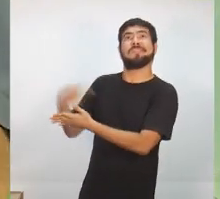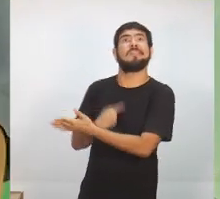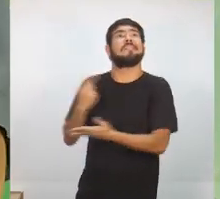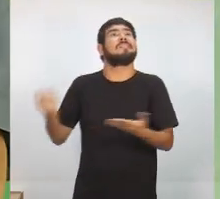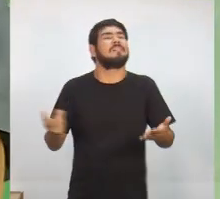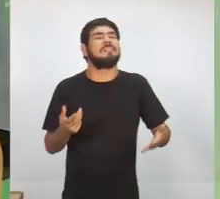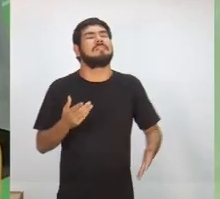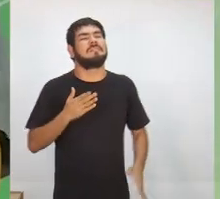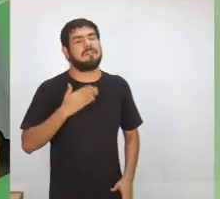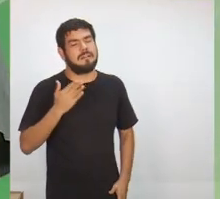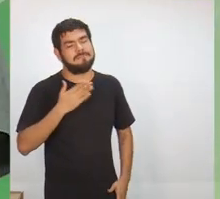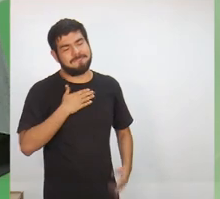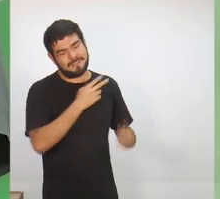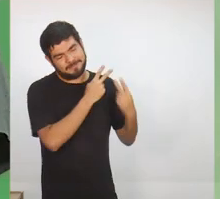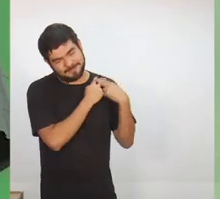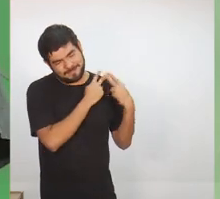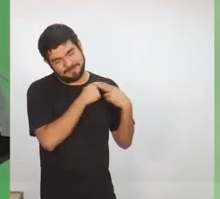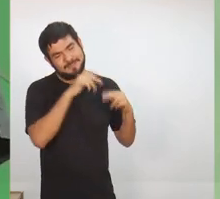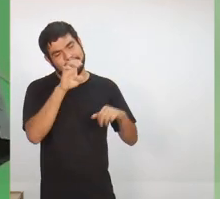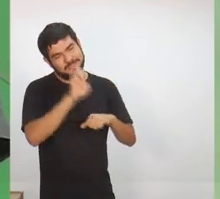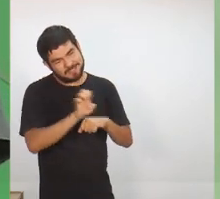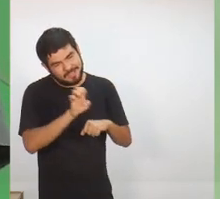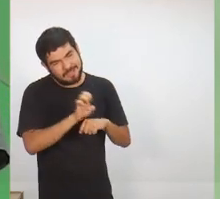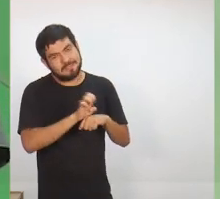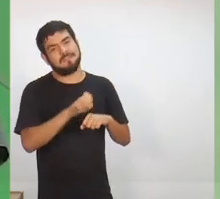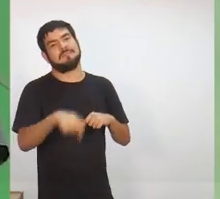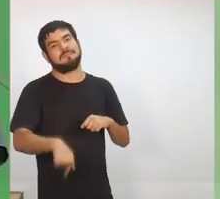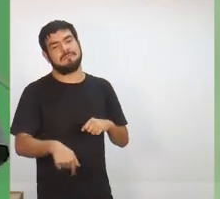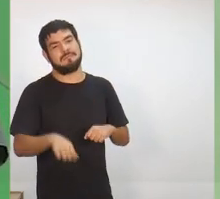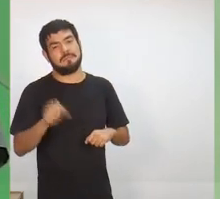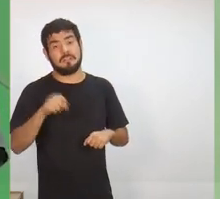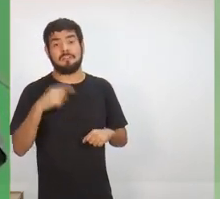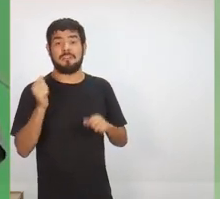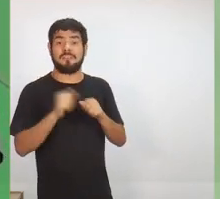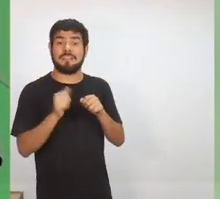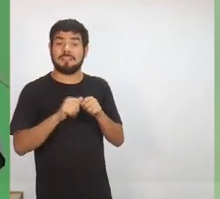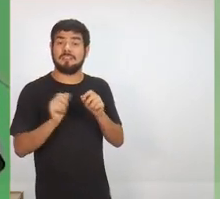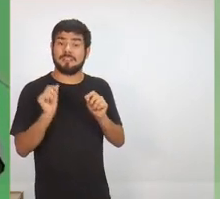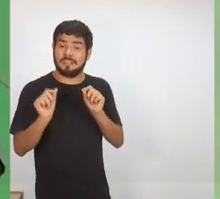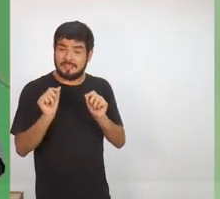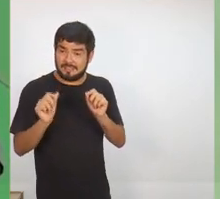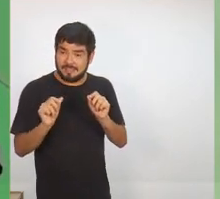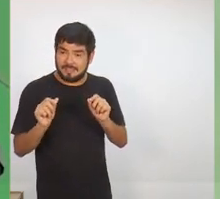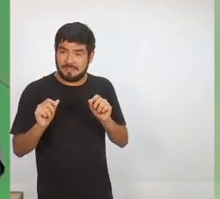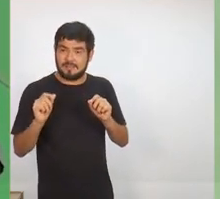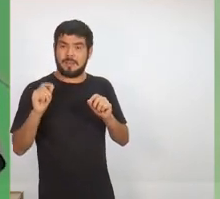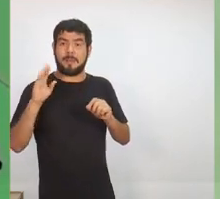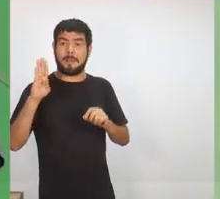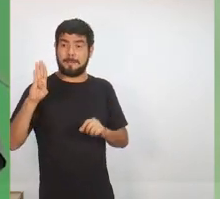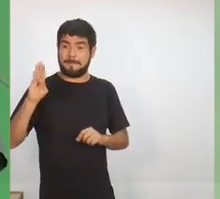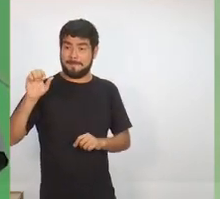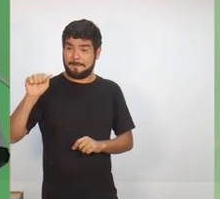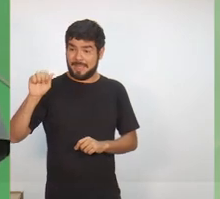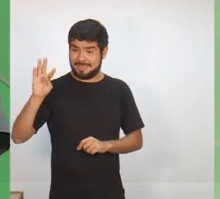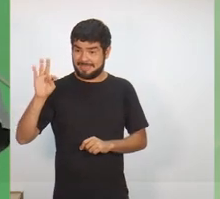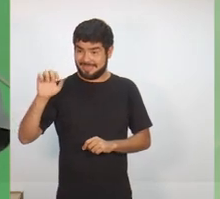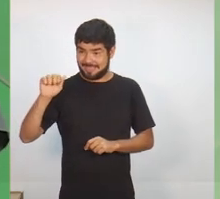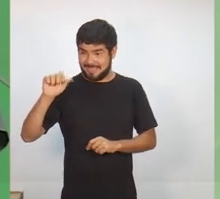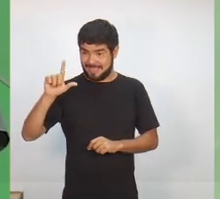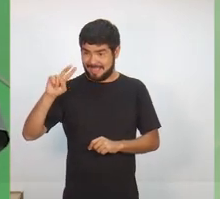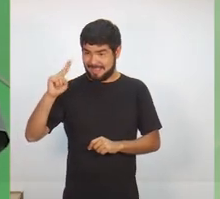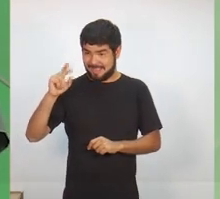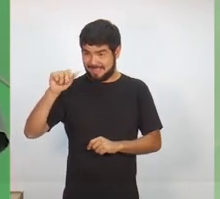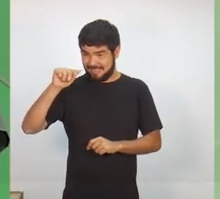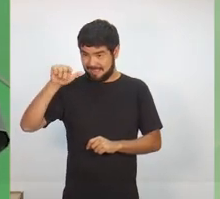como a criação do batalhão do transporte urbano. Porque é botar as pessoas efetivamente controlando essa situação para que